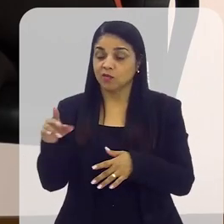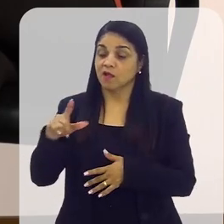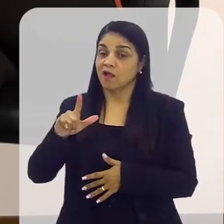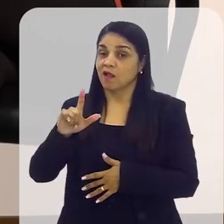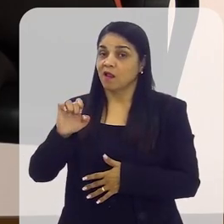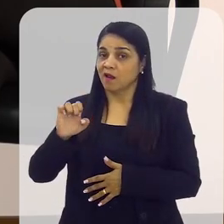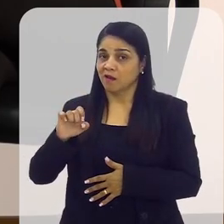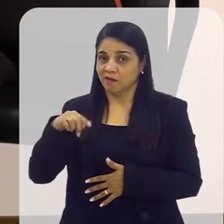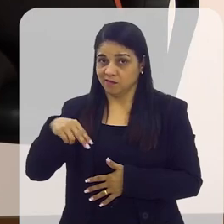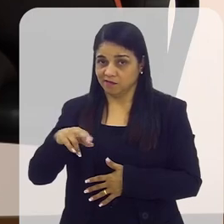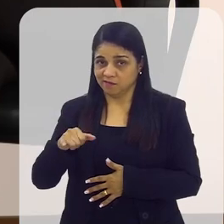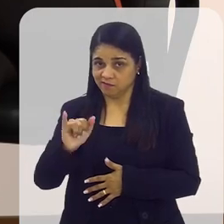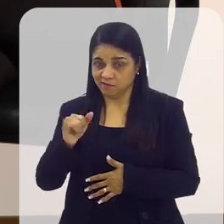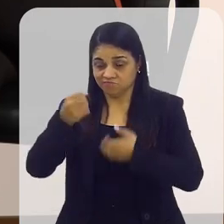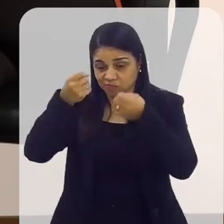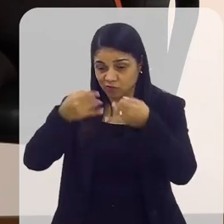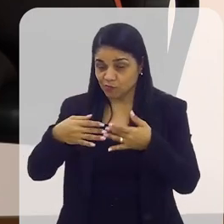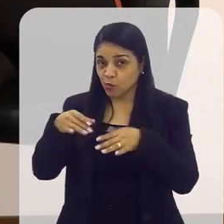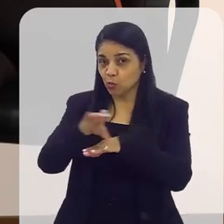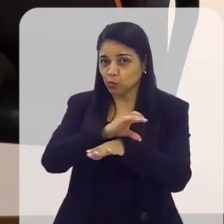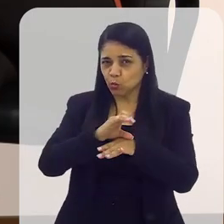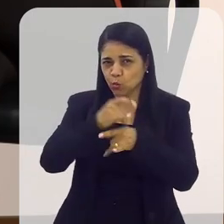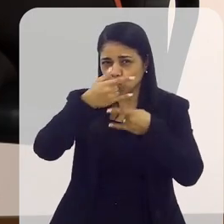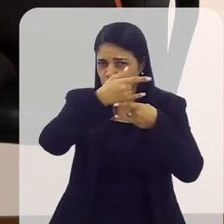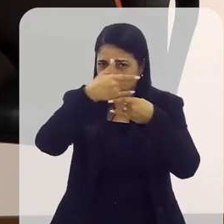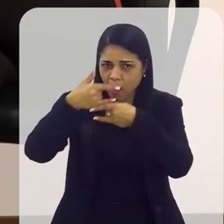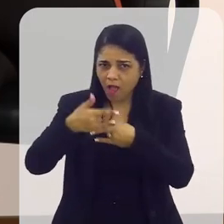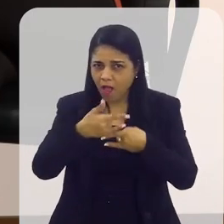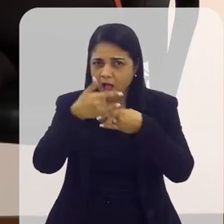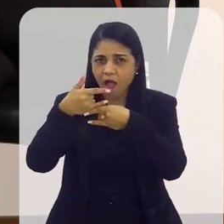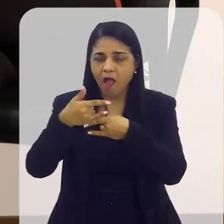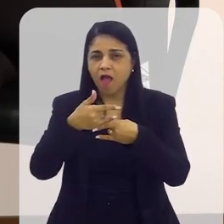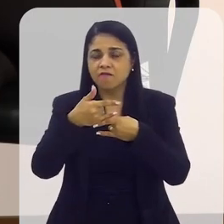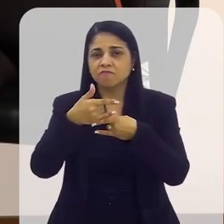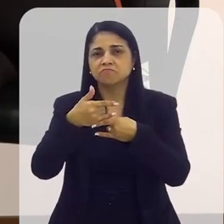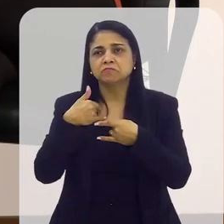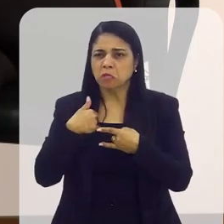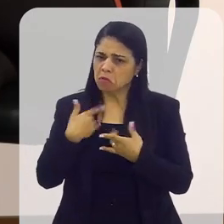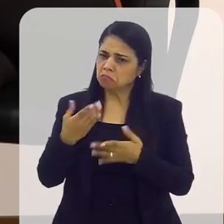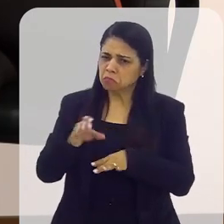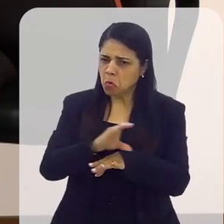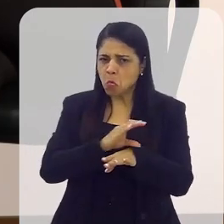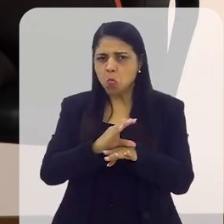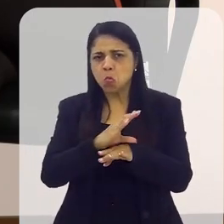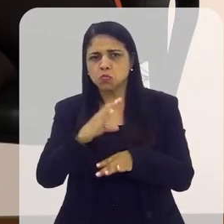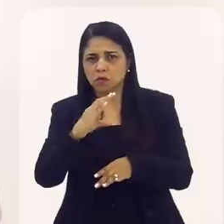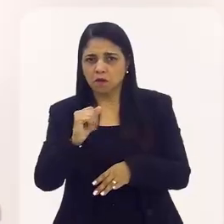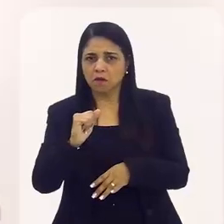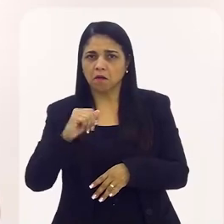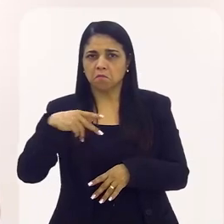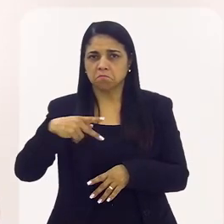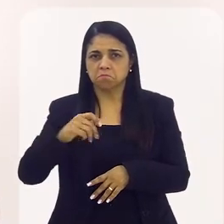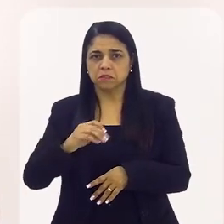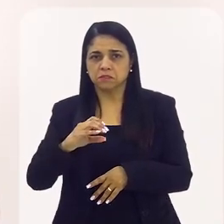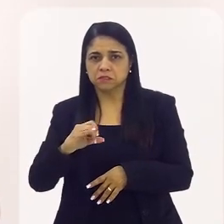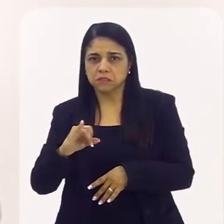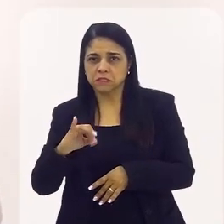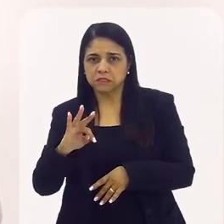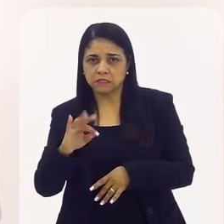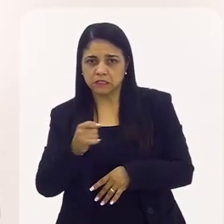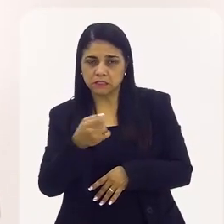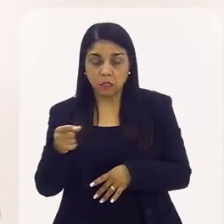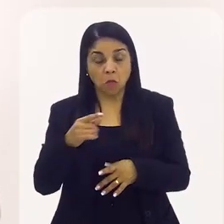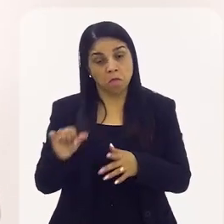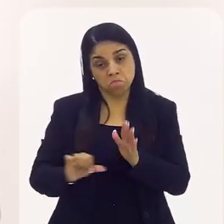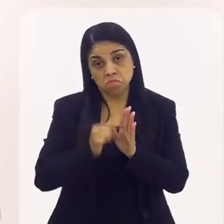para mim do curso, dentro da live. E eu usava o curso, gente, de capacitação. Aí teve a